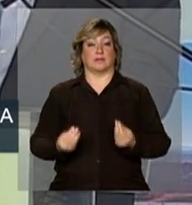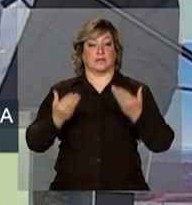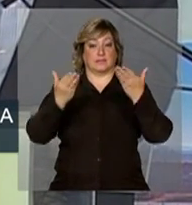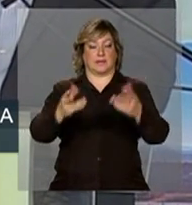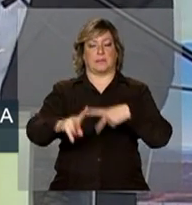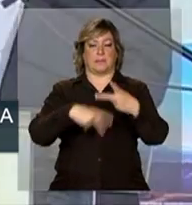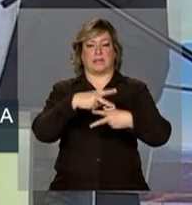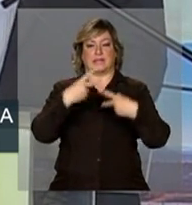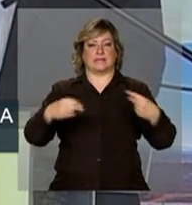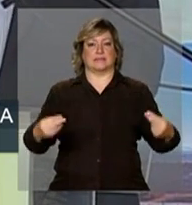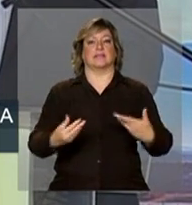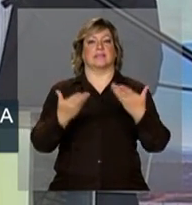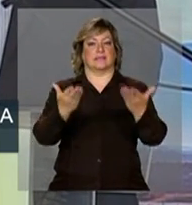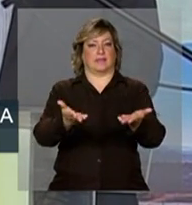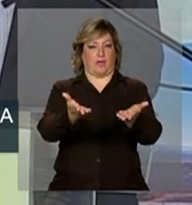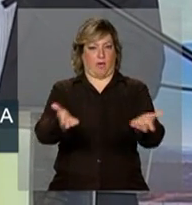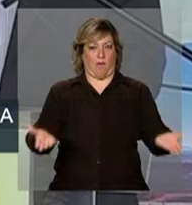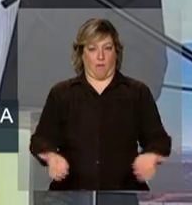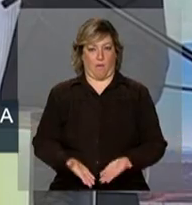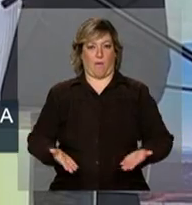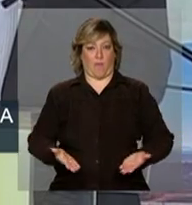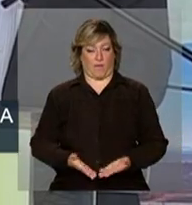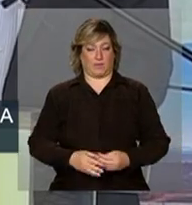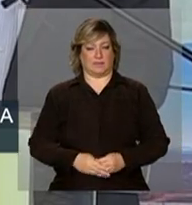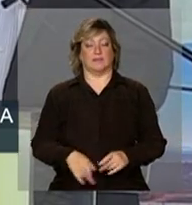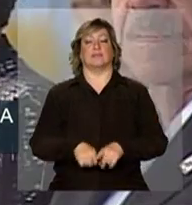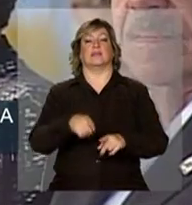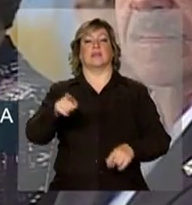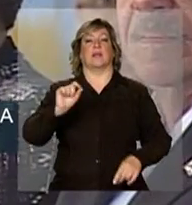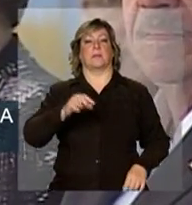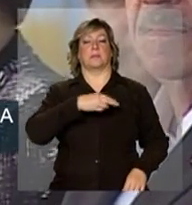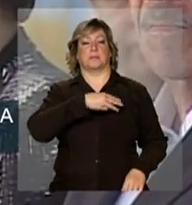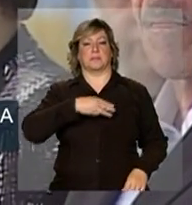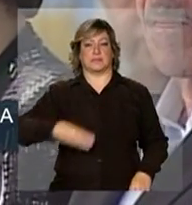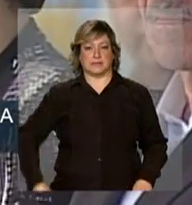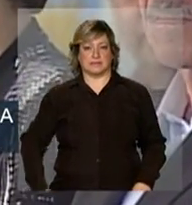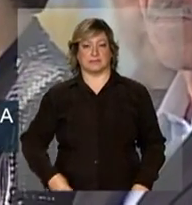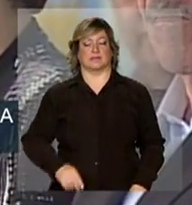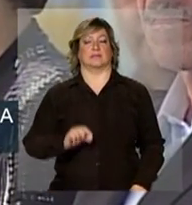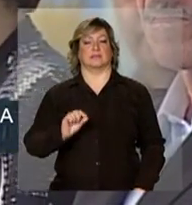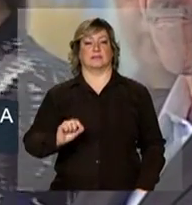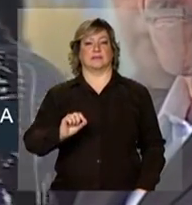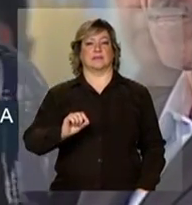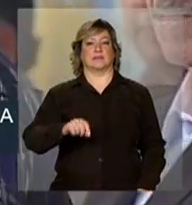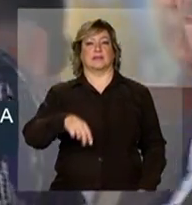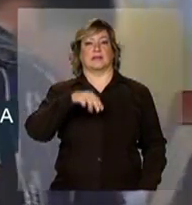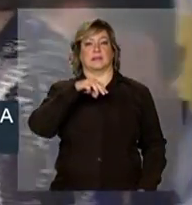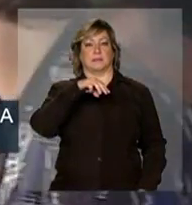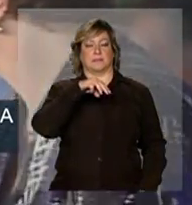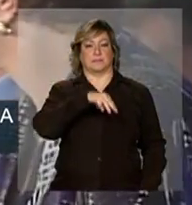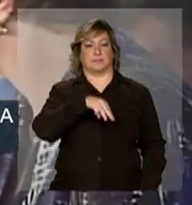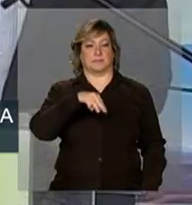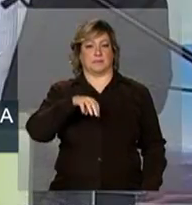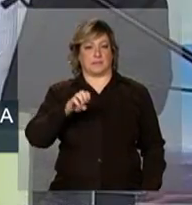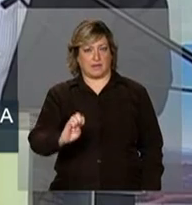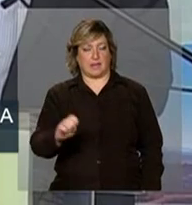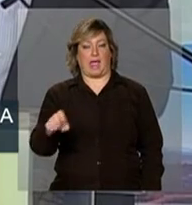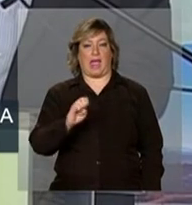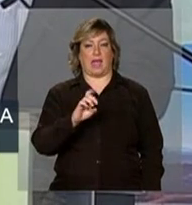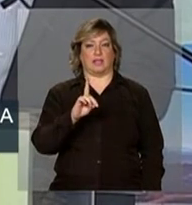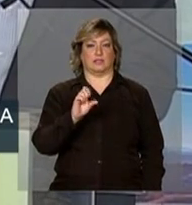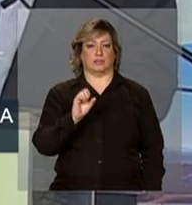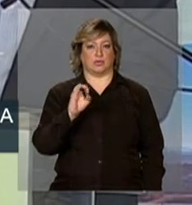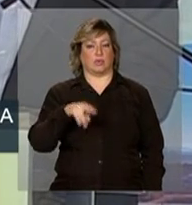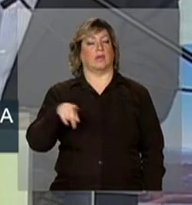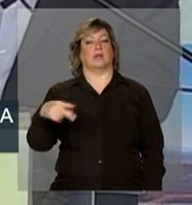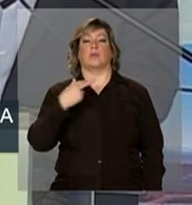hoje. Ao ministro de Minas e Energia, Edson Lobão, que infelizmente não pôde estar presente, representado hoje